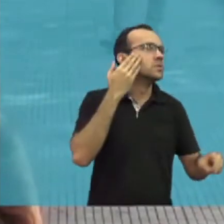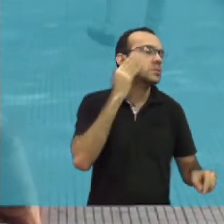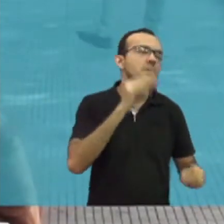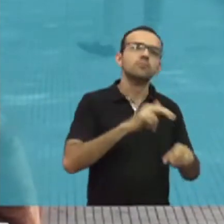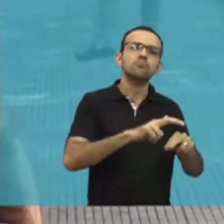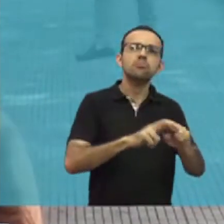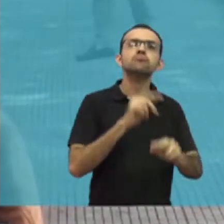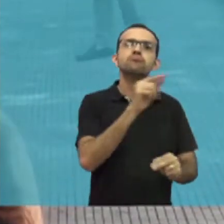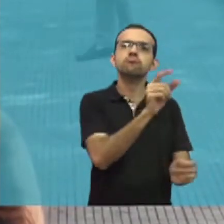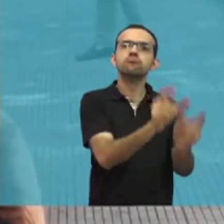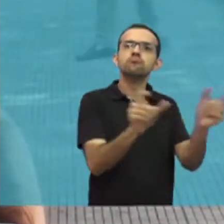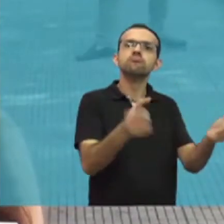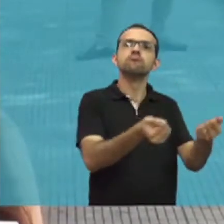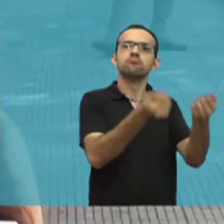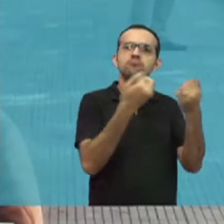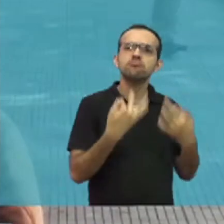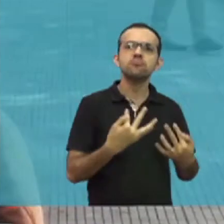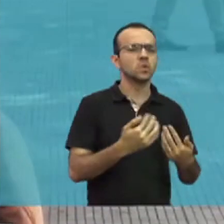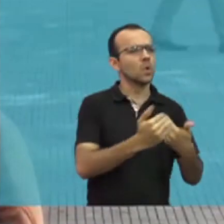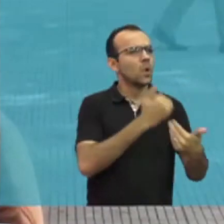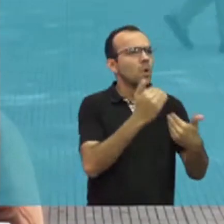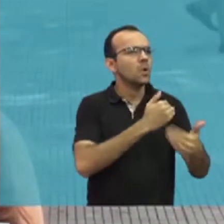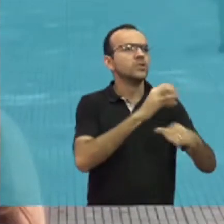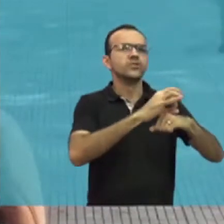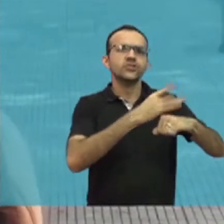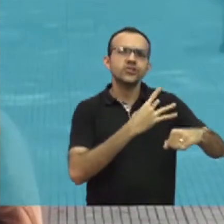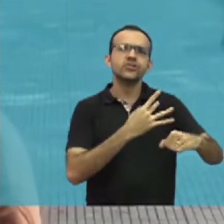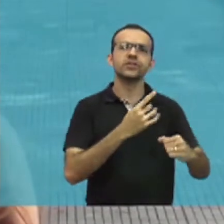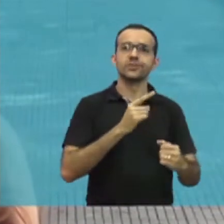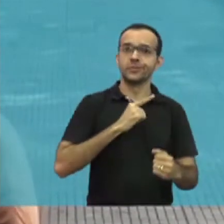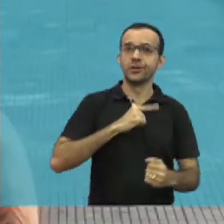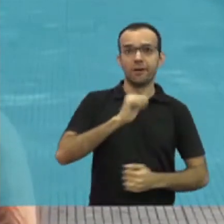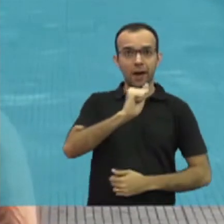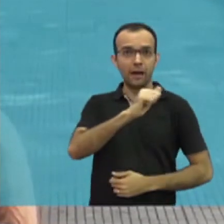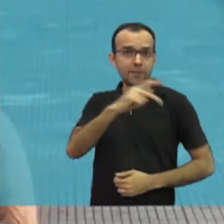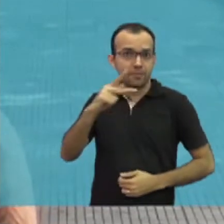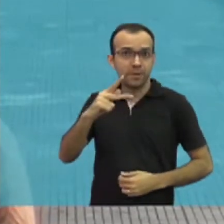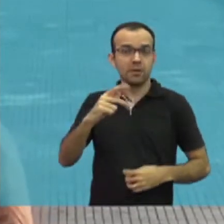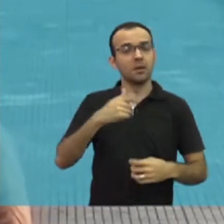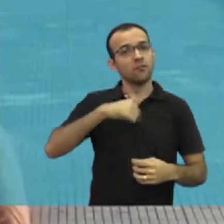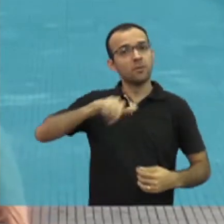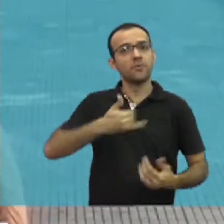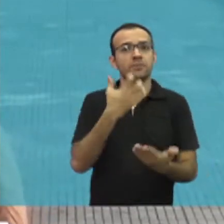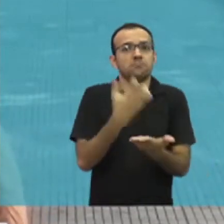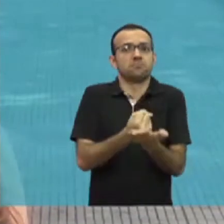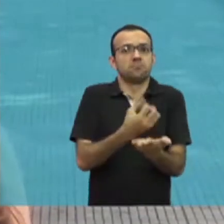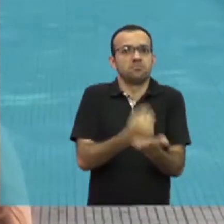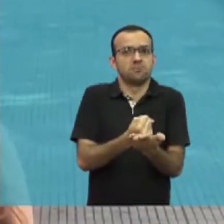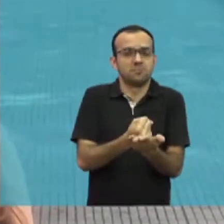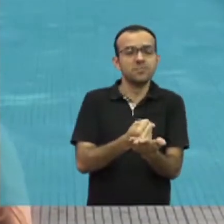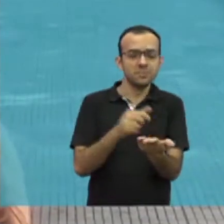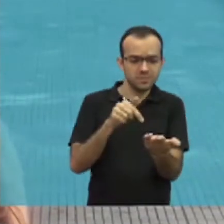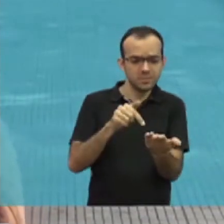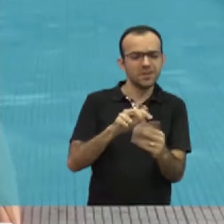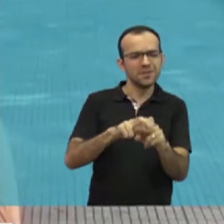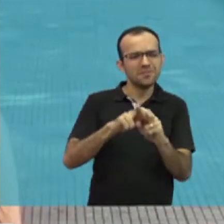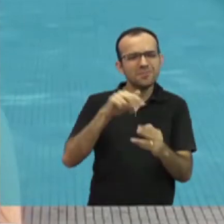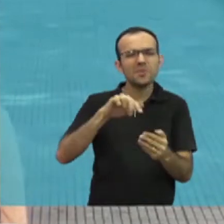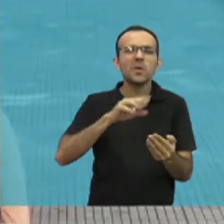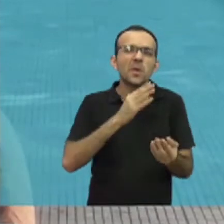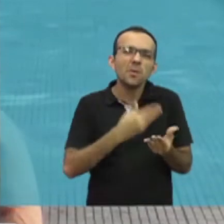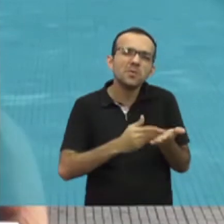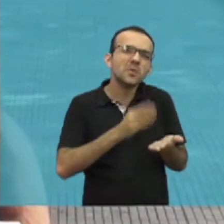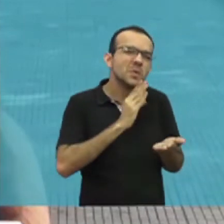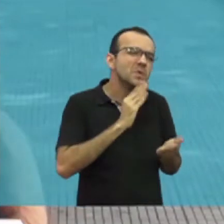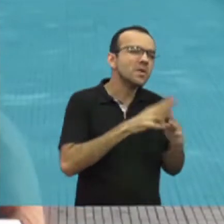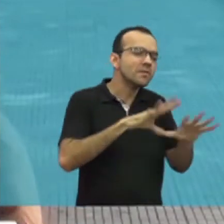meninos passaram ótimas dicas de aplicativo, que eu, inclusive, já vou baixar antes de começar a trabalhar